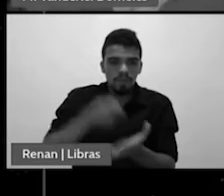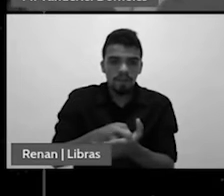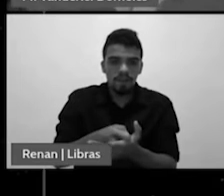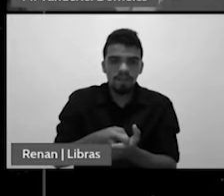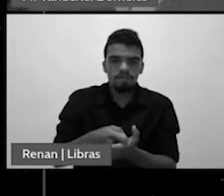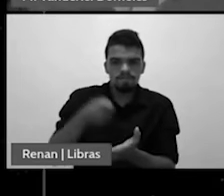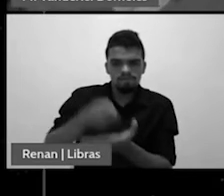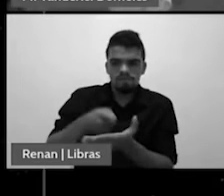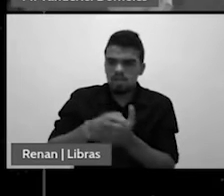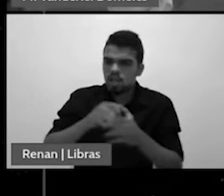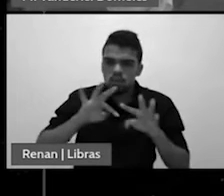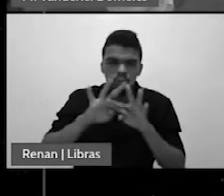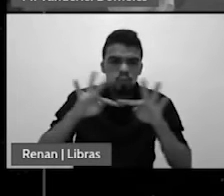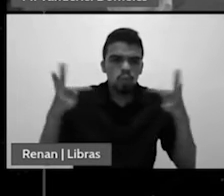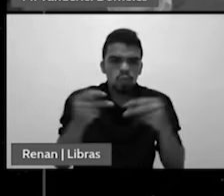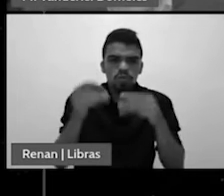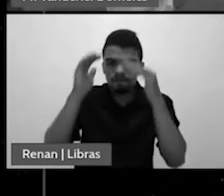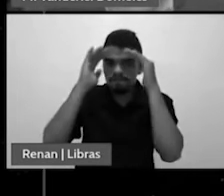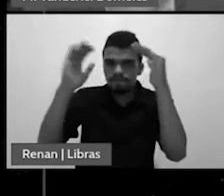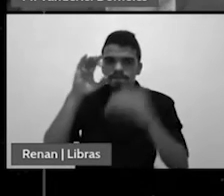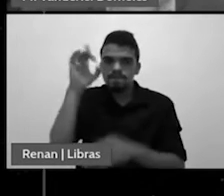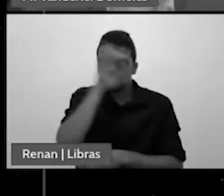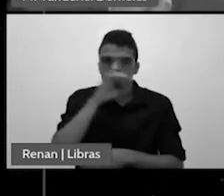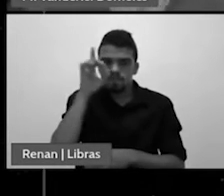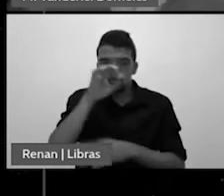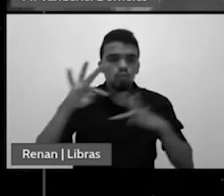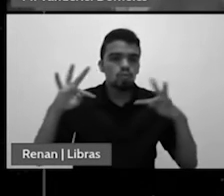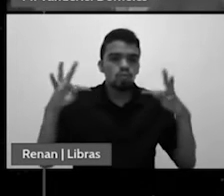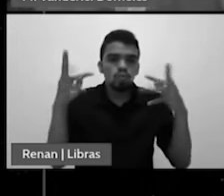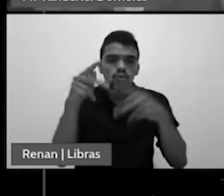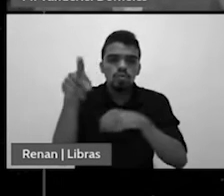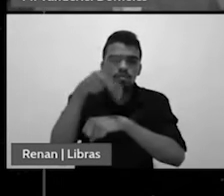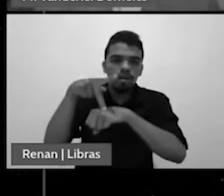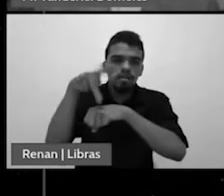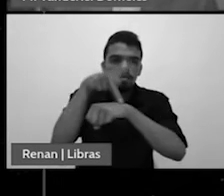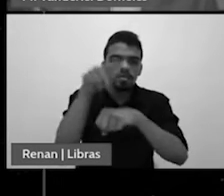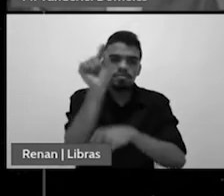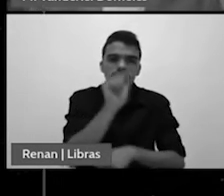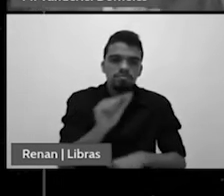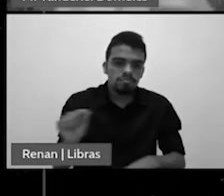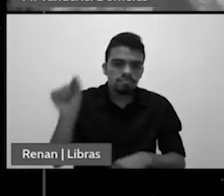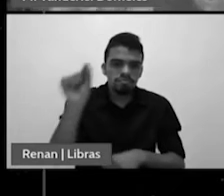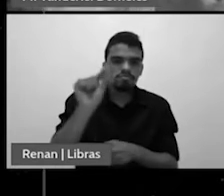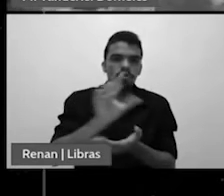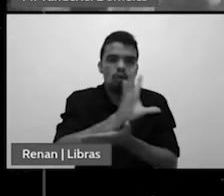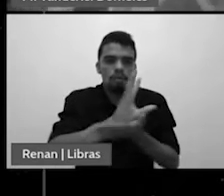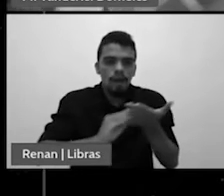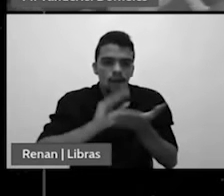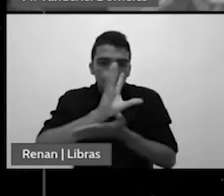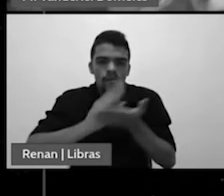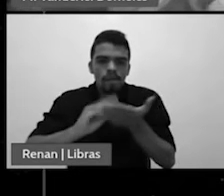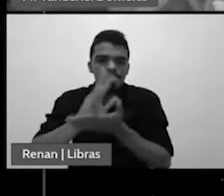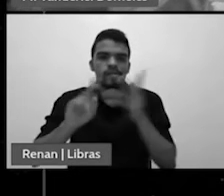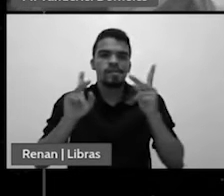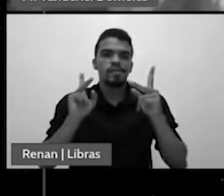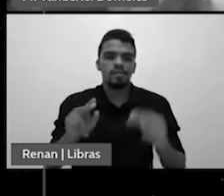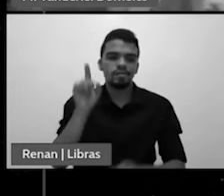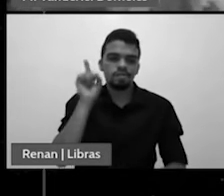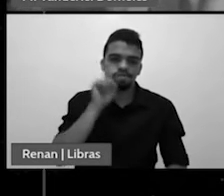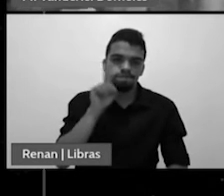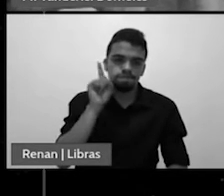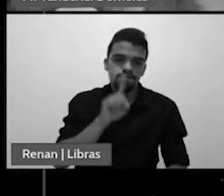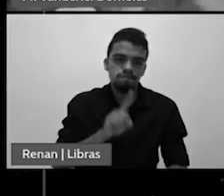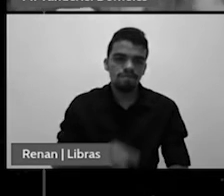de todos os demais países do mundo serão induzidos a imitar o seu exemplo então amigos aqui temos ensinamento importante